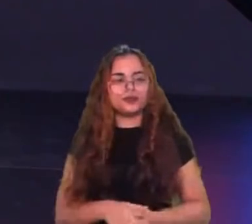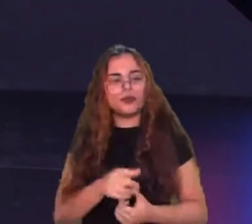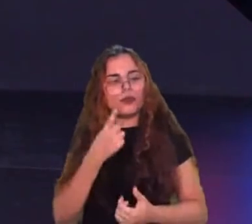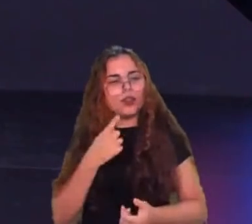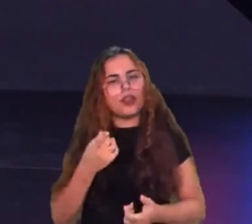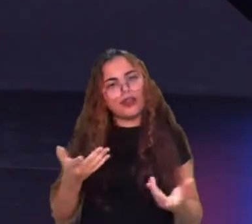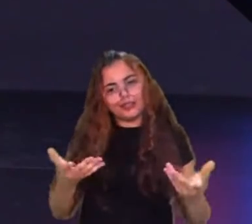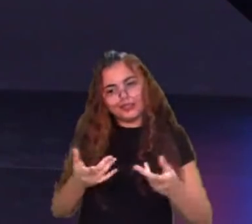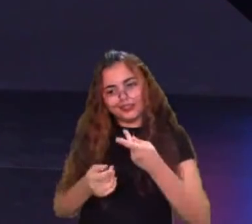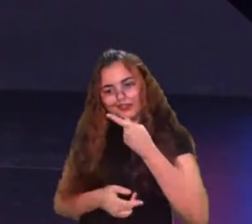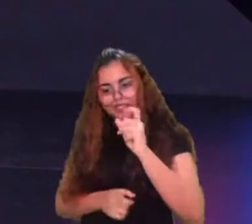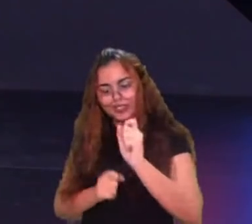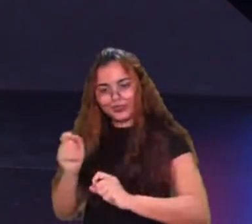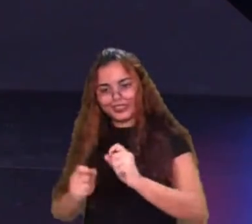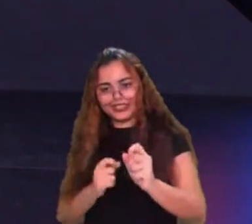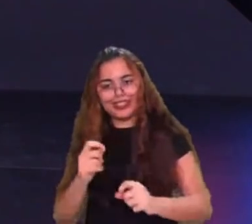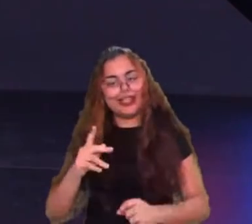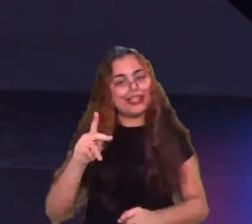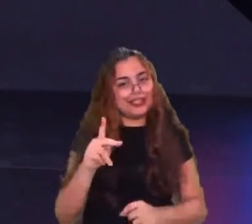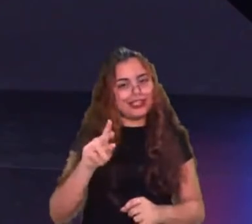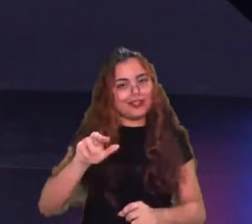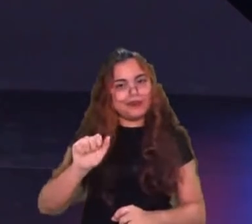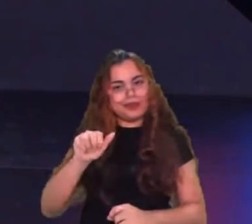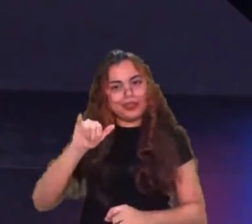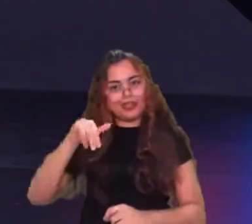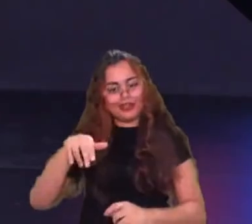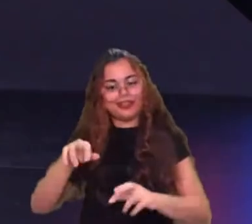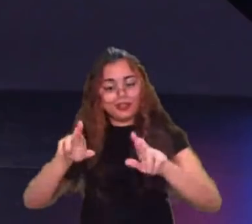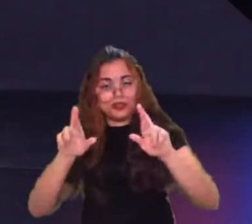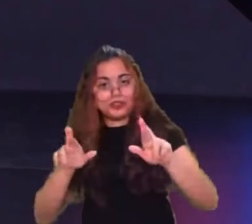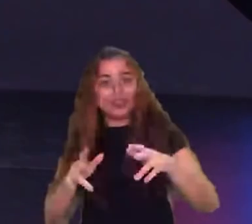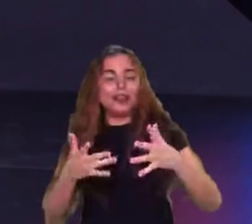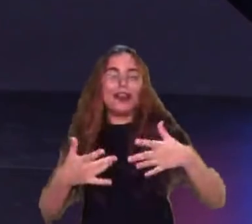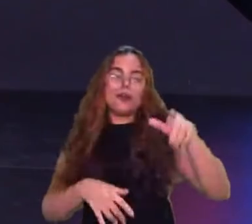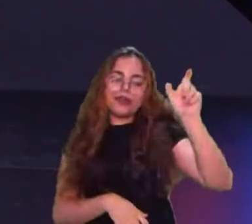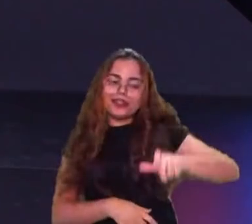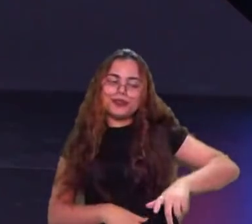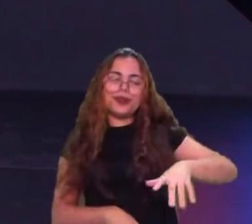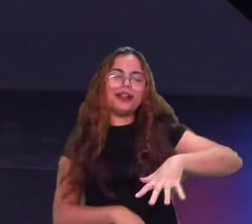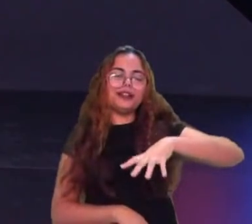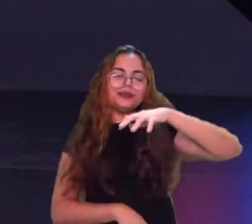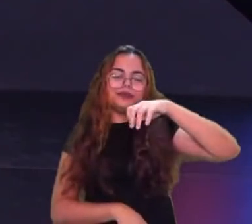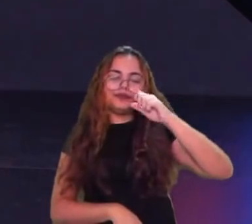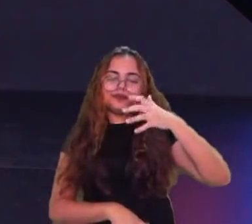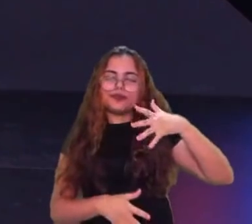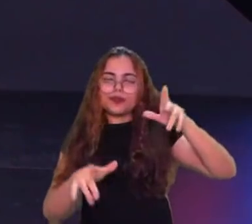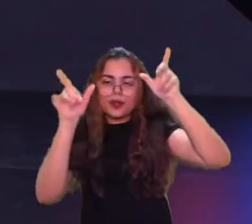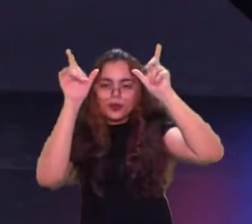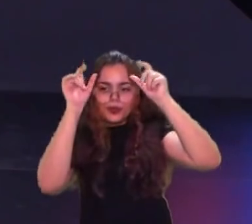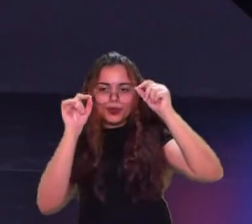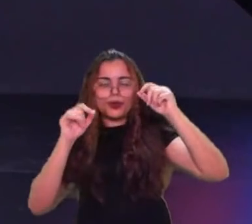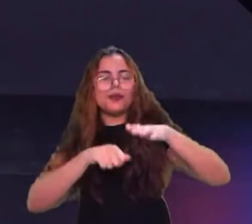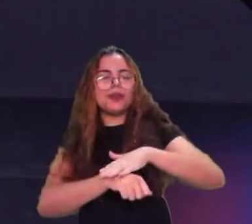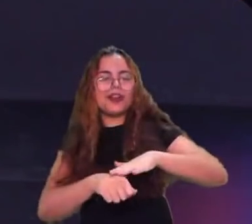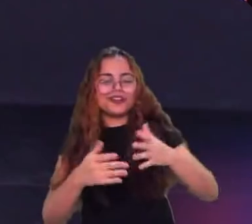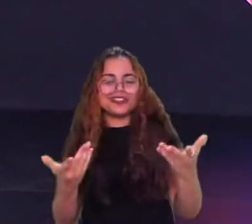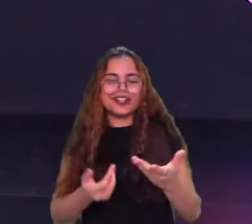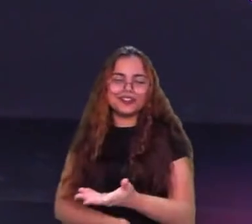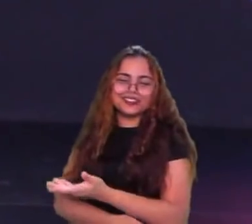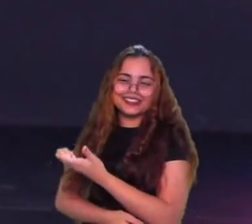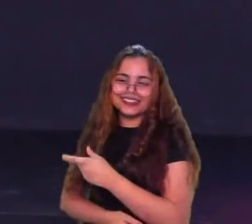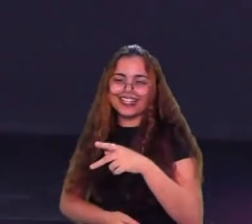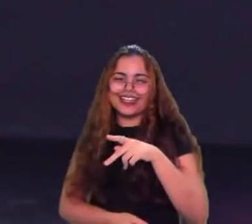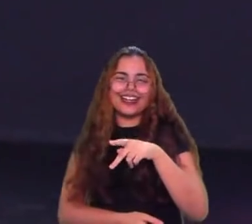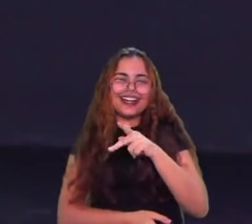que com certeza também tá bem aliviado, então vamos chamar aqui pra conversar com a gente nesse DDN de hoje, Kaká Carioca, o remanescente